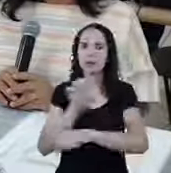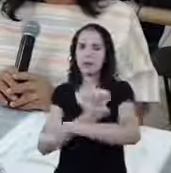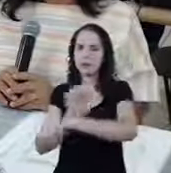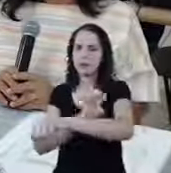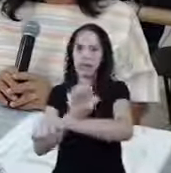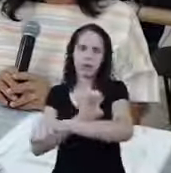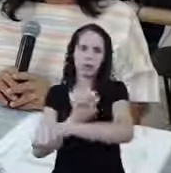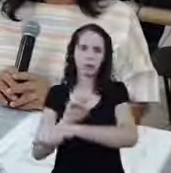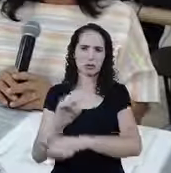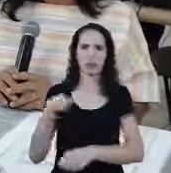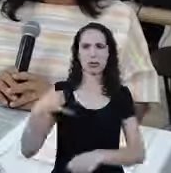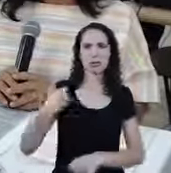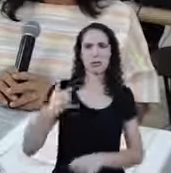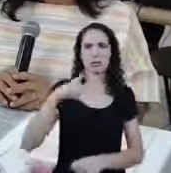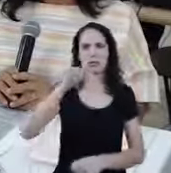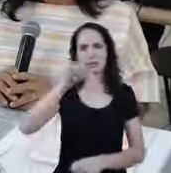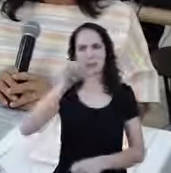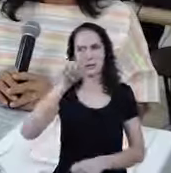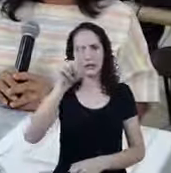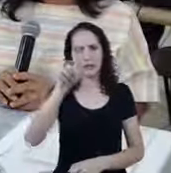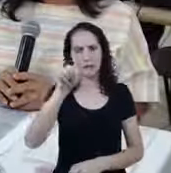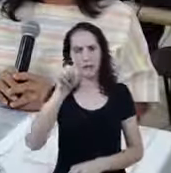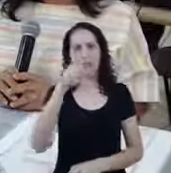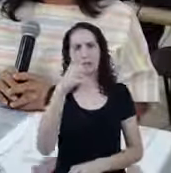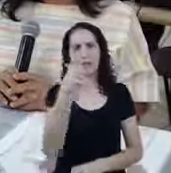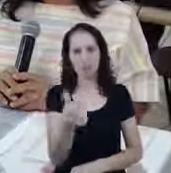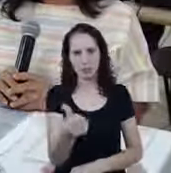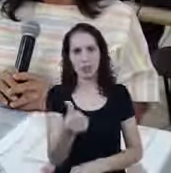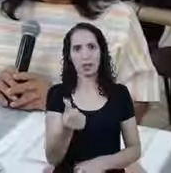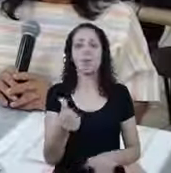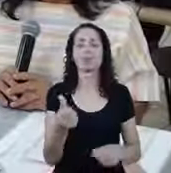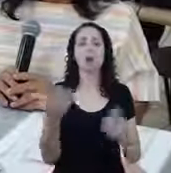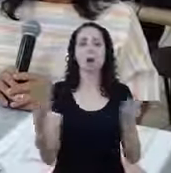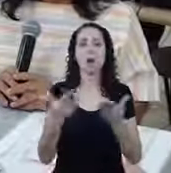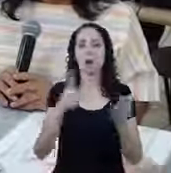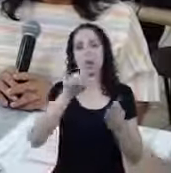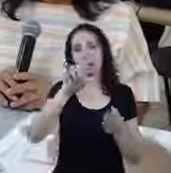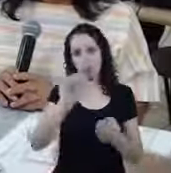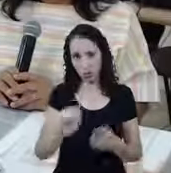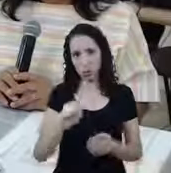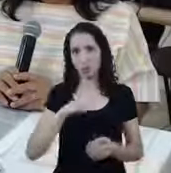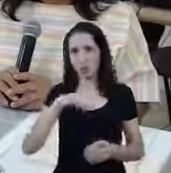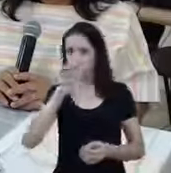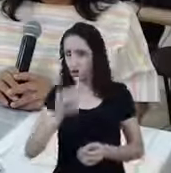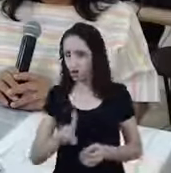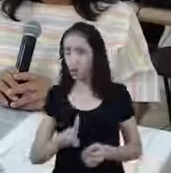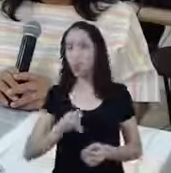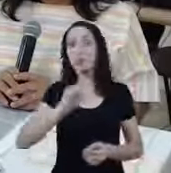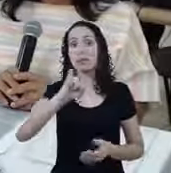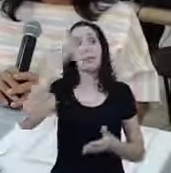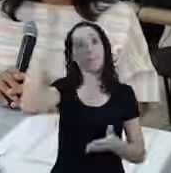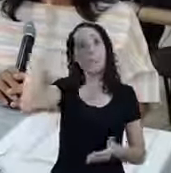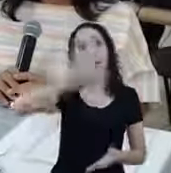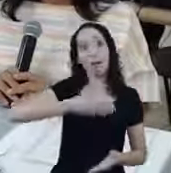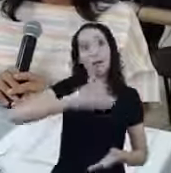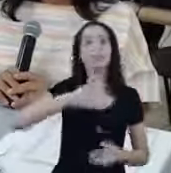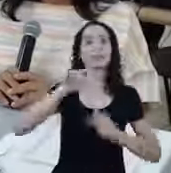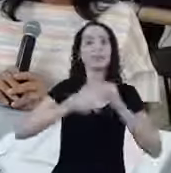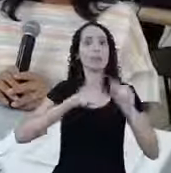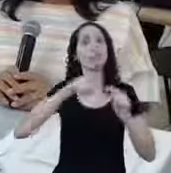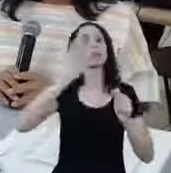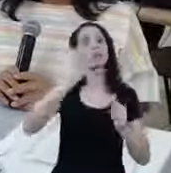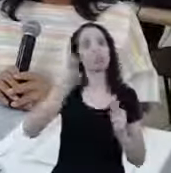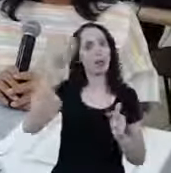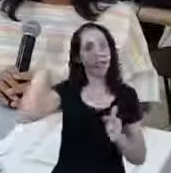tinha 16 anos 17 anos E agora ele já tem 18 Tem direito? Se ele comprovar A situação dele De trabalhador informal Ou